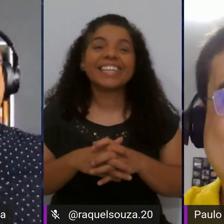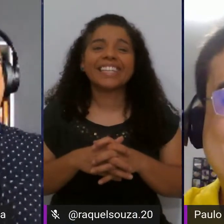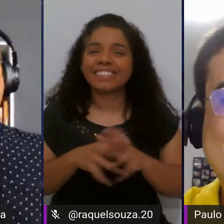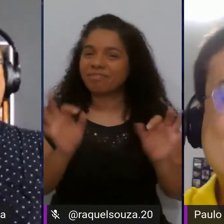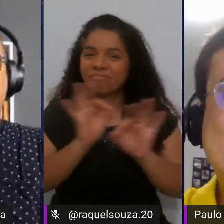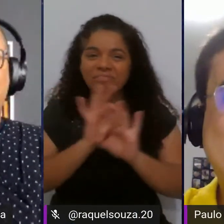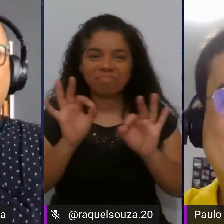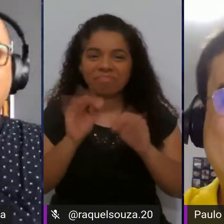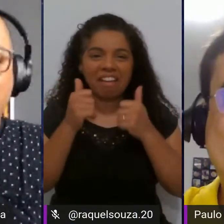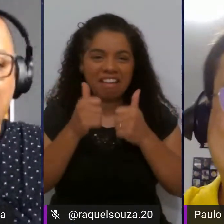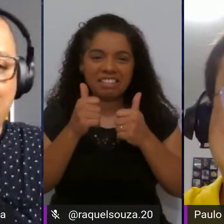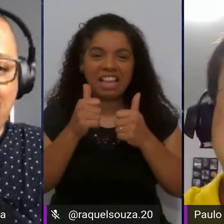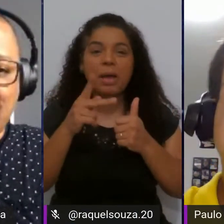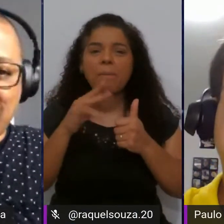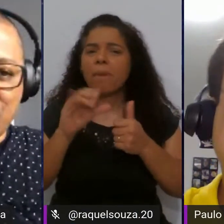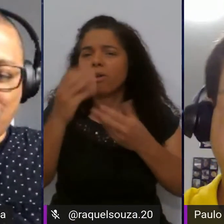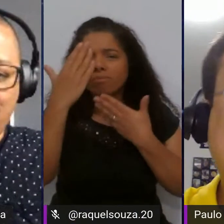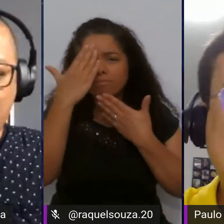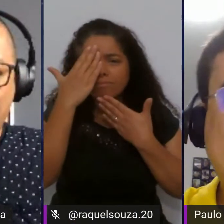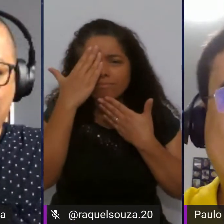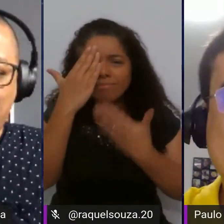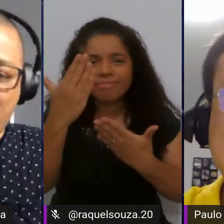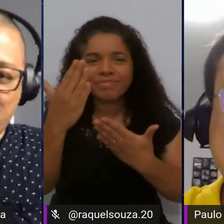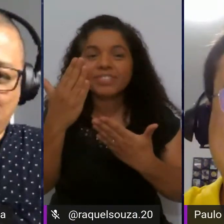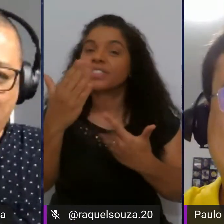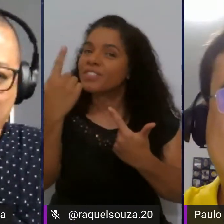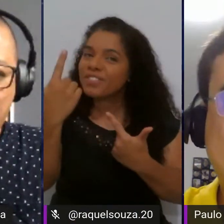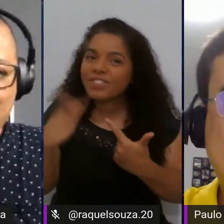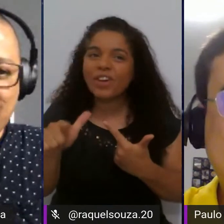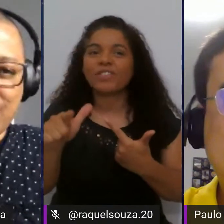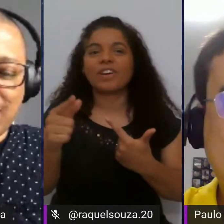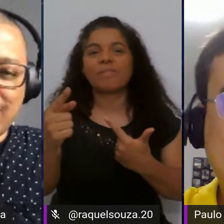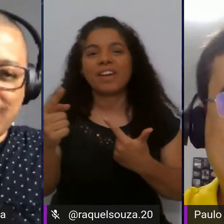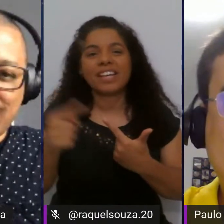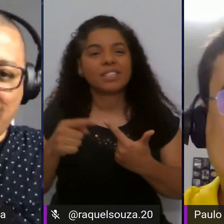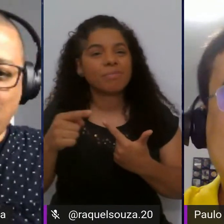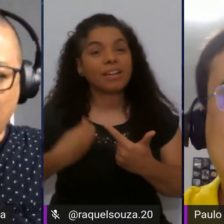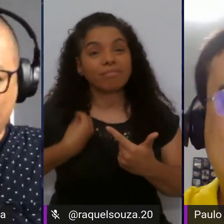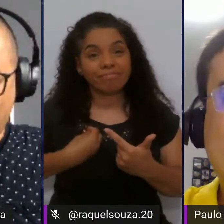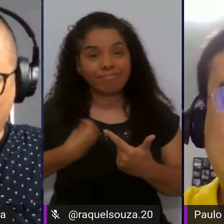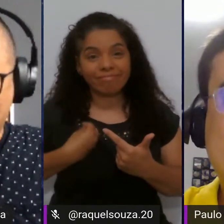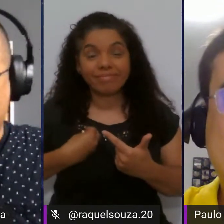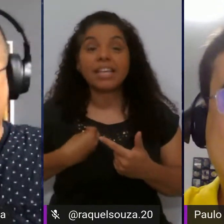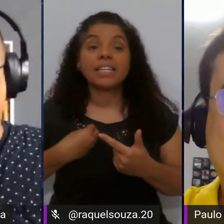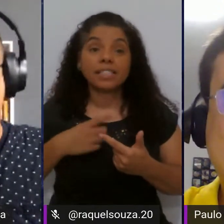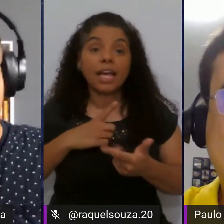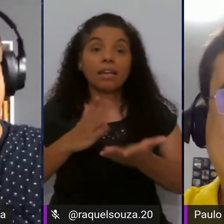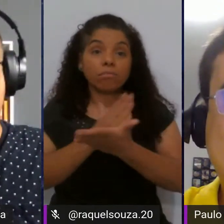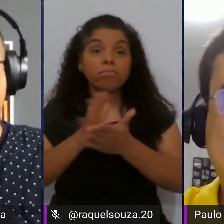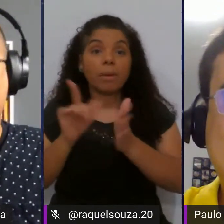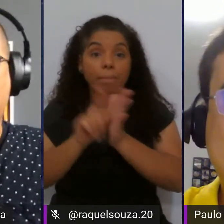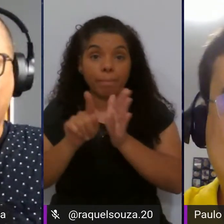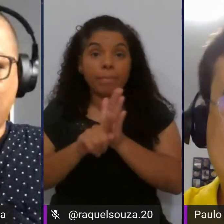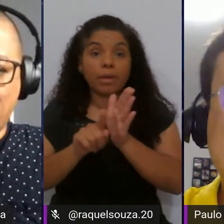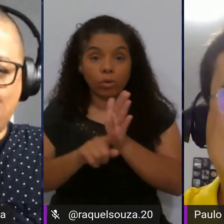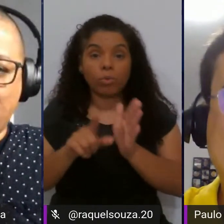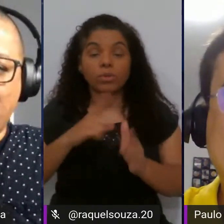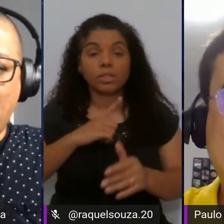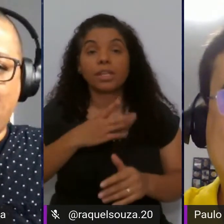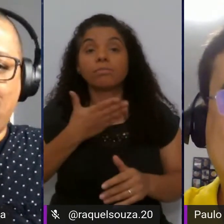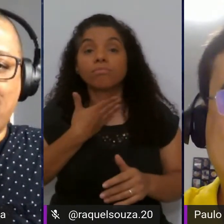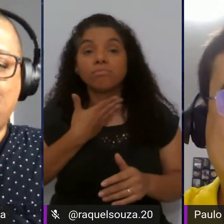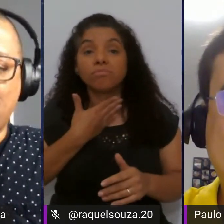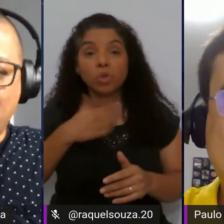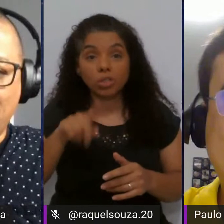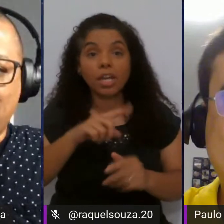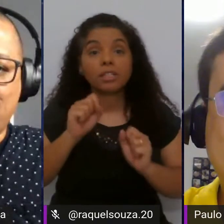Excelente, Paulo, muito obrigado novamente pela sua participação, a gente tem algumas perguntas aqui no chat, então se você